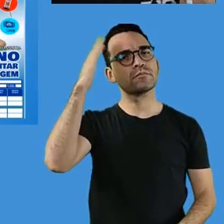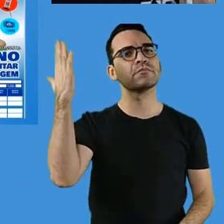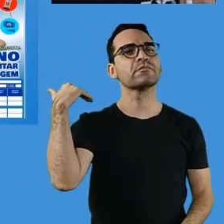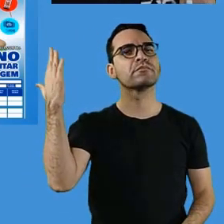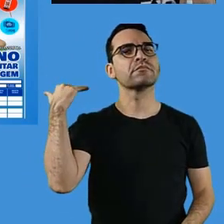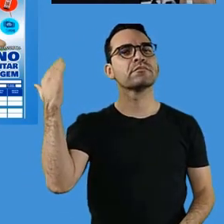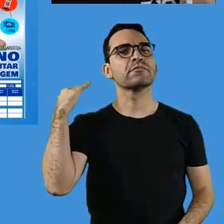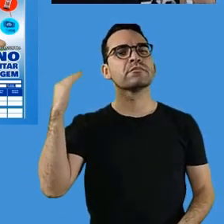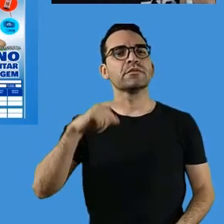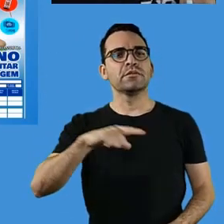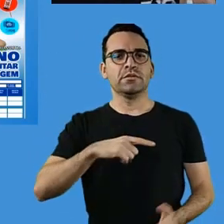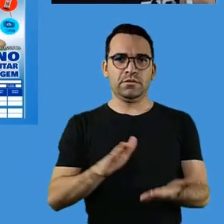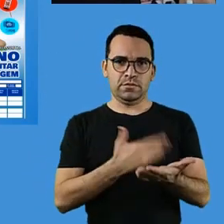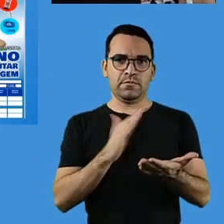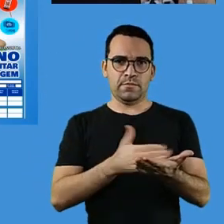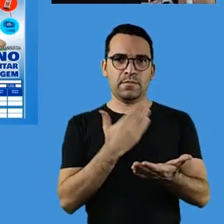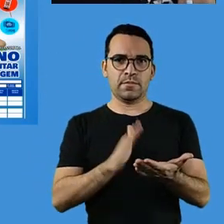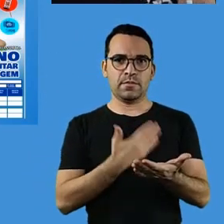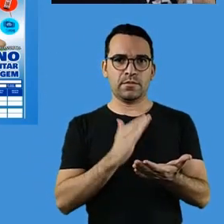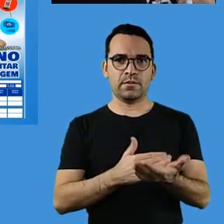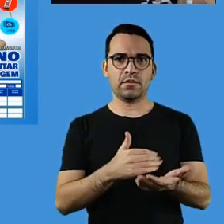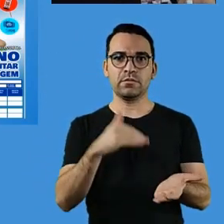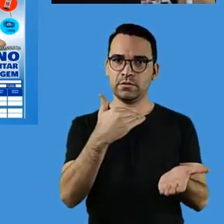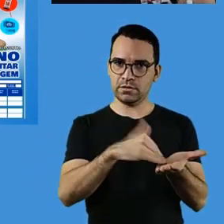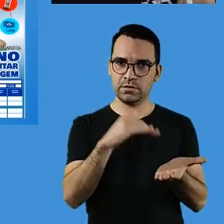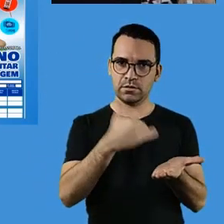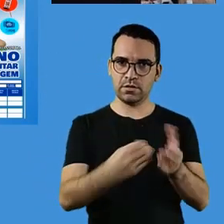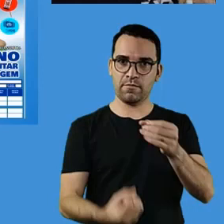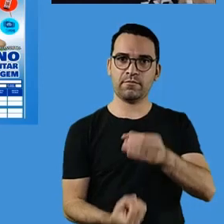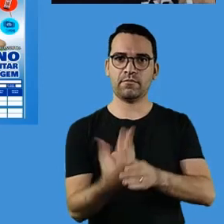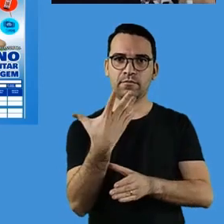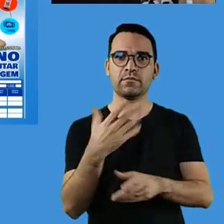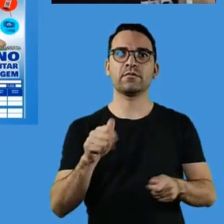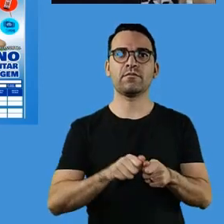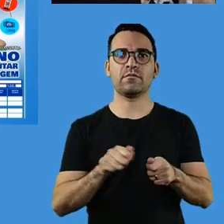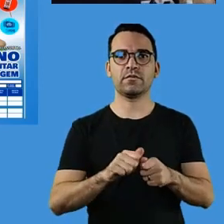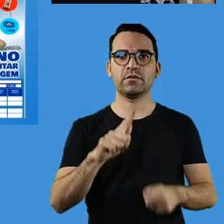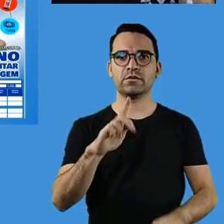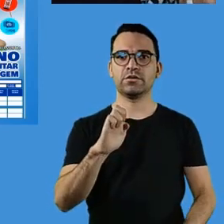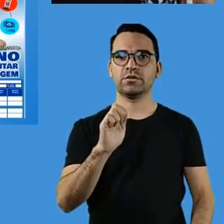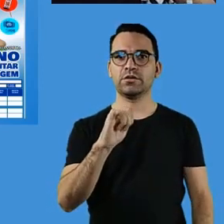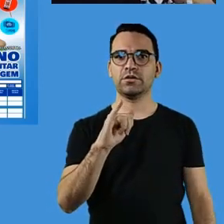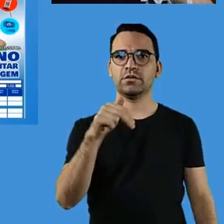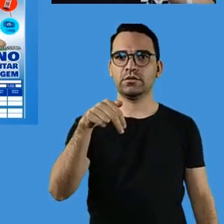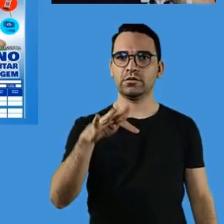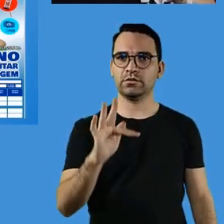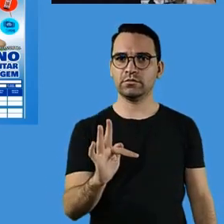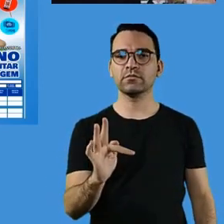cadernos antes saíam da secretaria, né? Então,